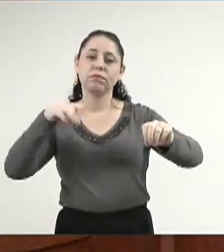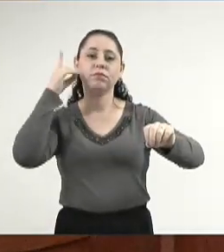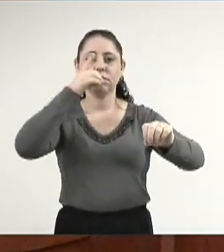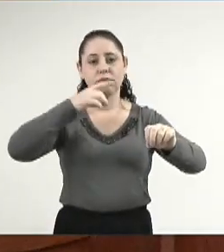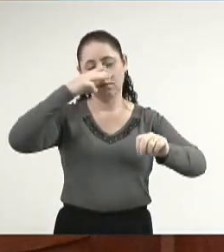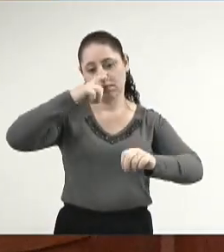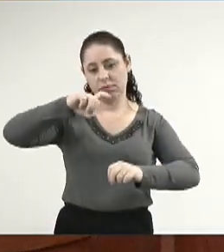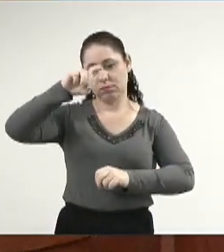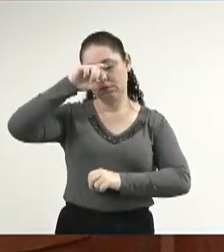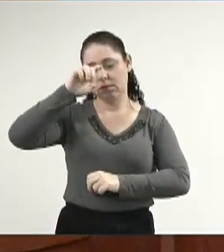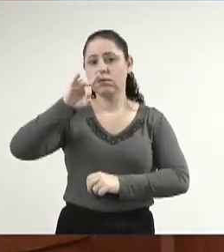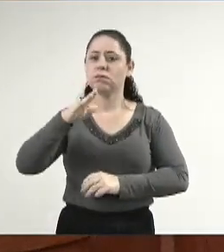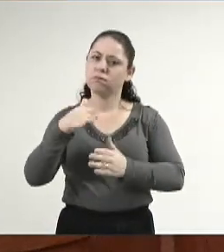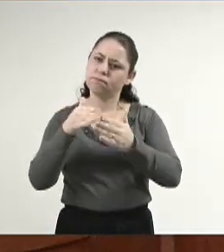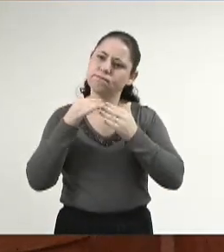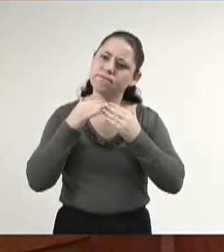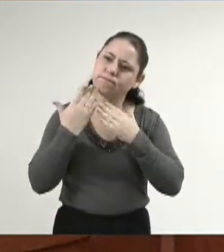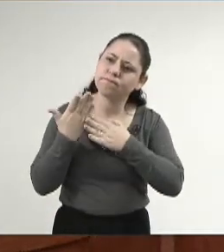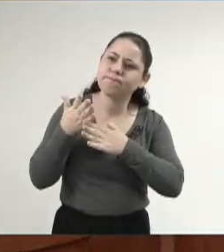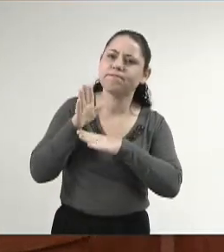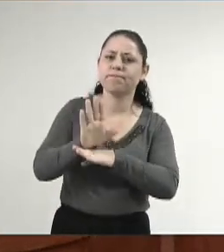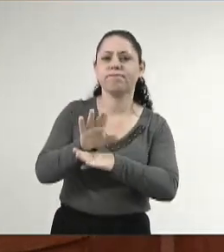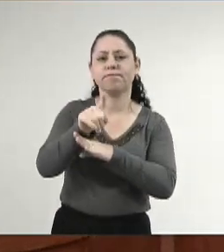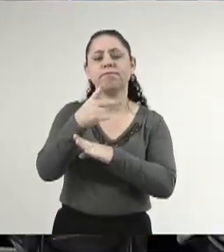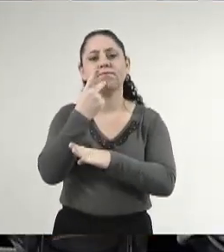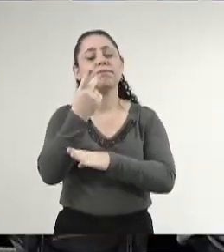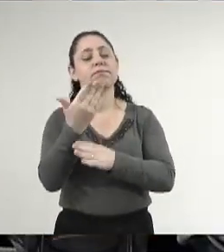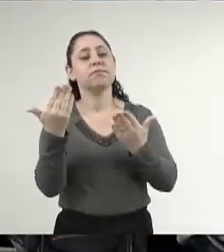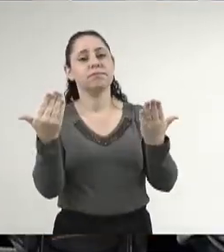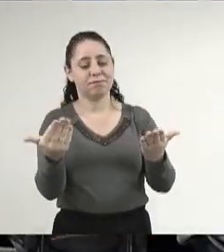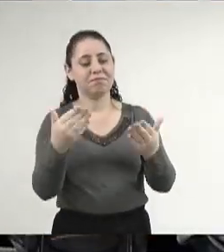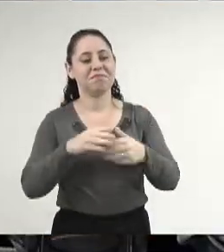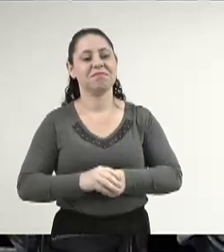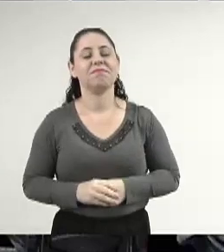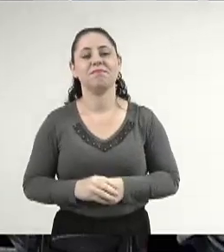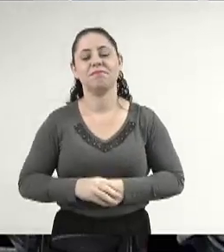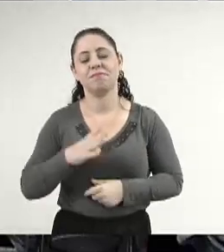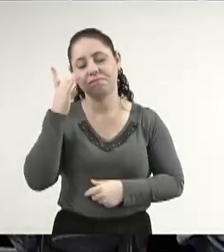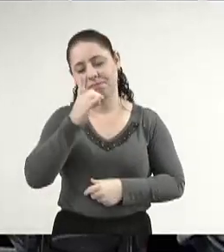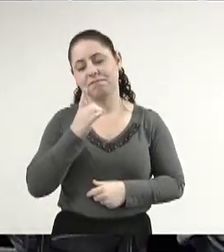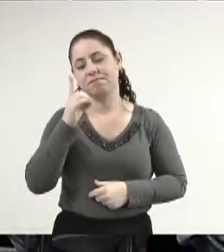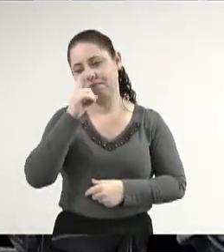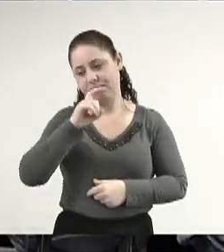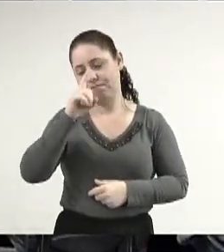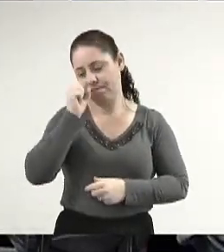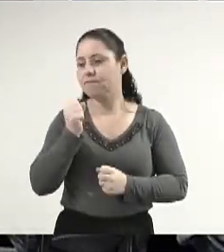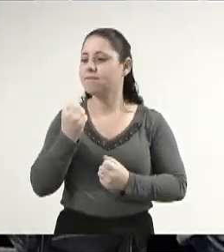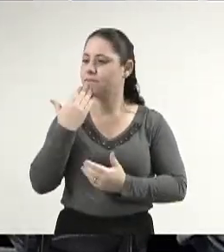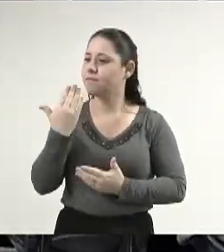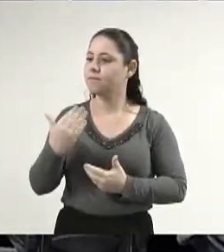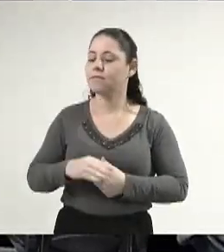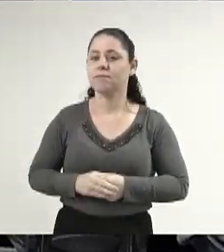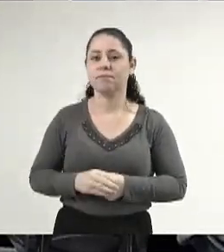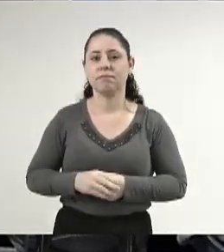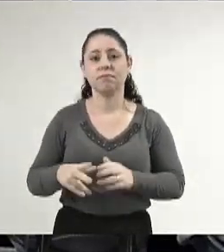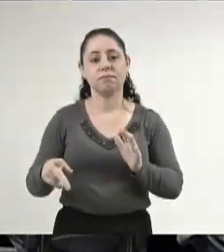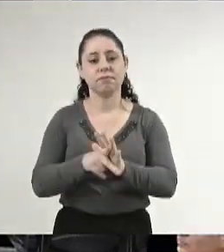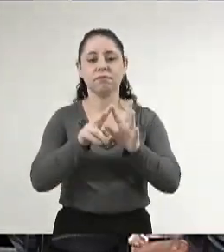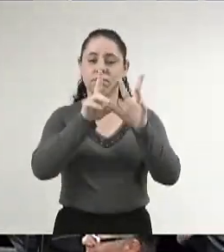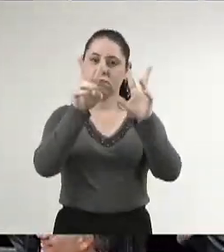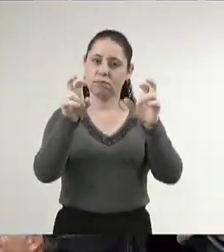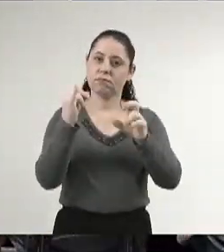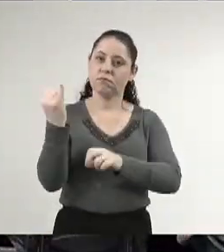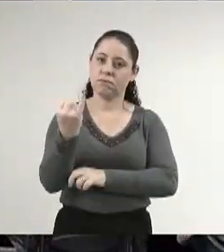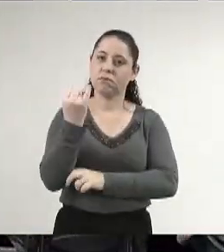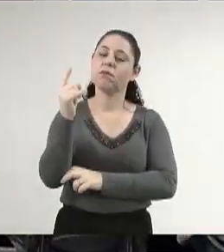Zeca. Por favor, só para contribuir com o pronunciamento que a Exª faz, acerca de uma temática tão